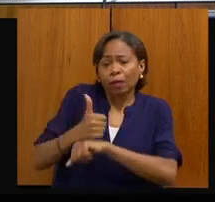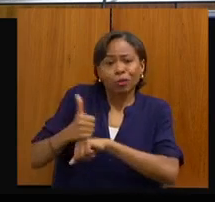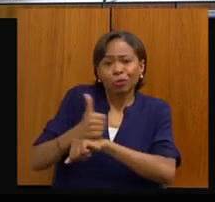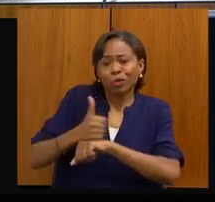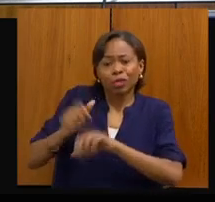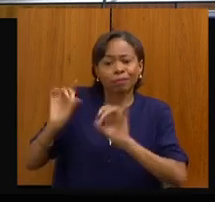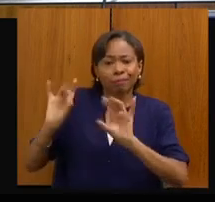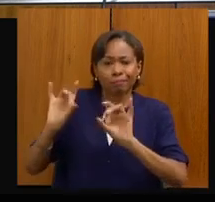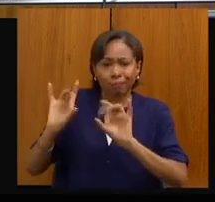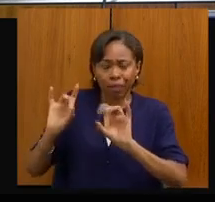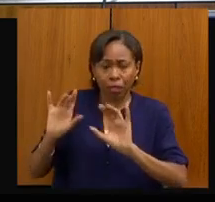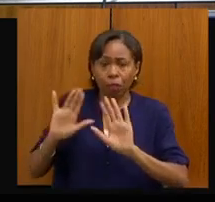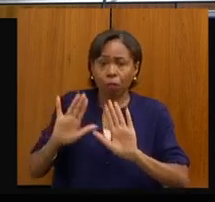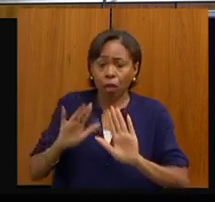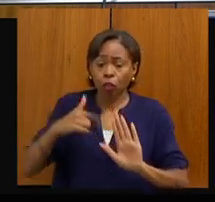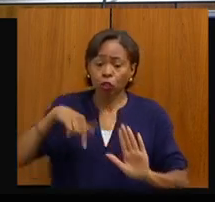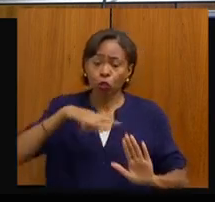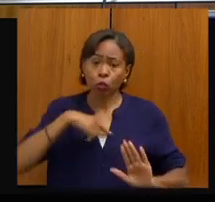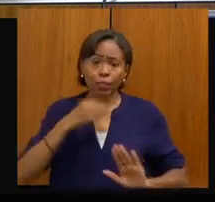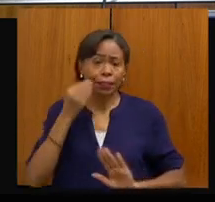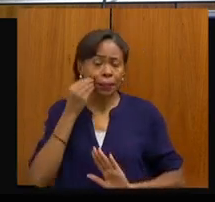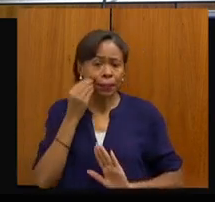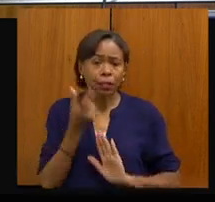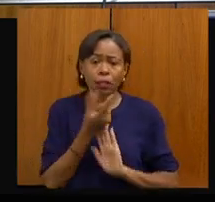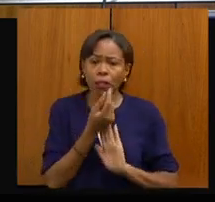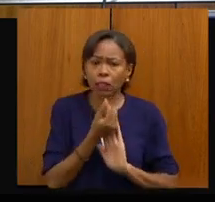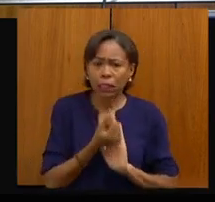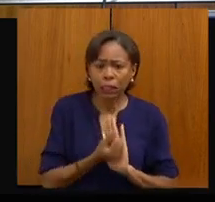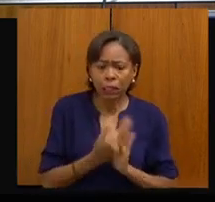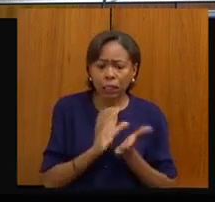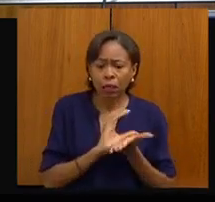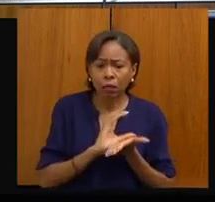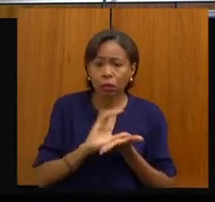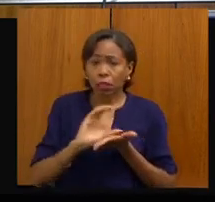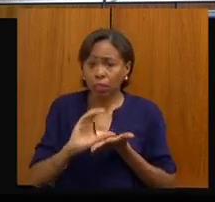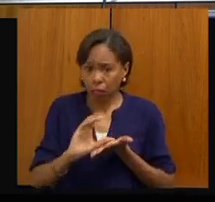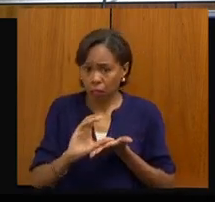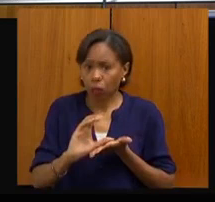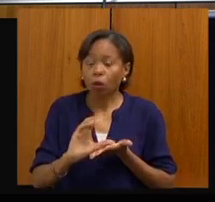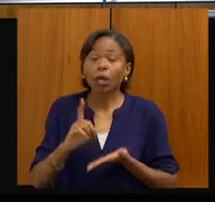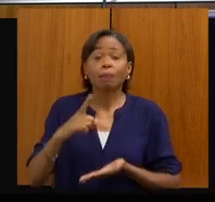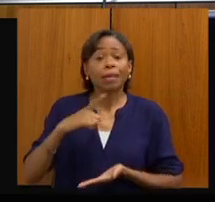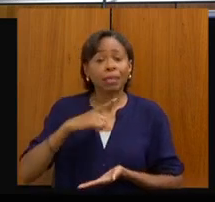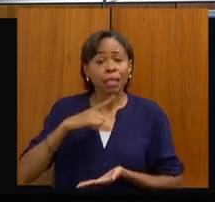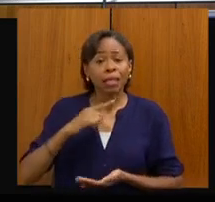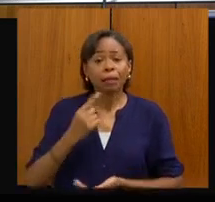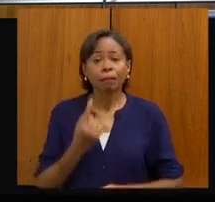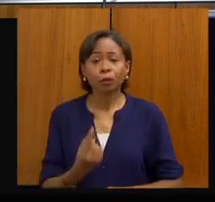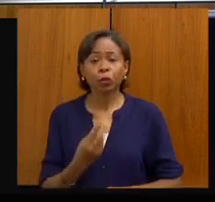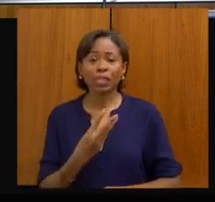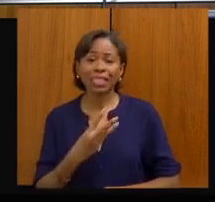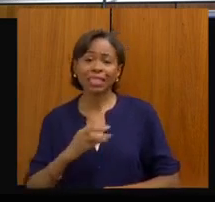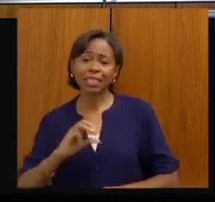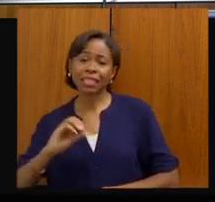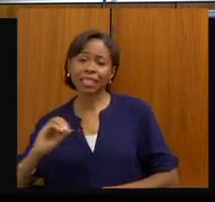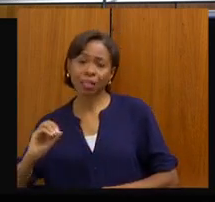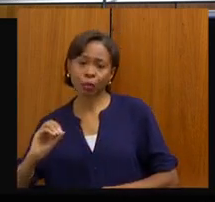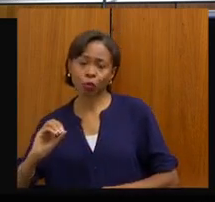pleito, que conseguimos esse orçamento para o país, a gente também tem 1.300 leitos